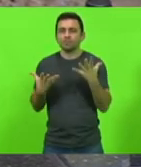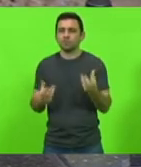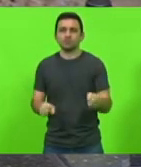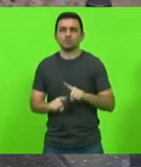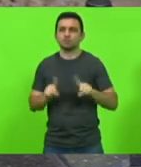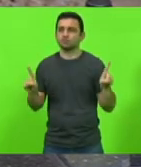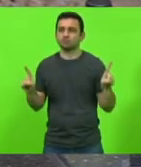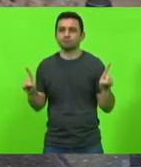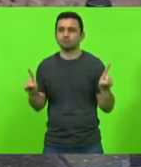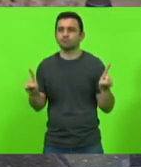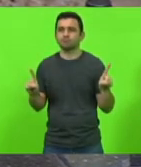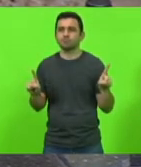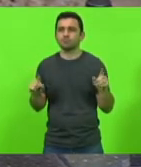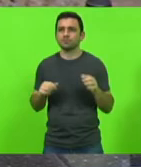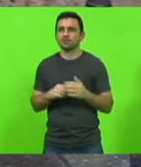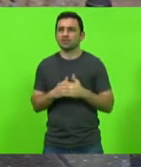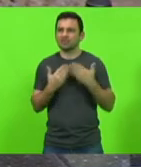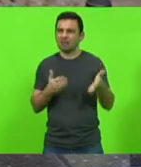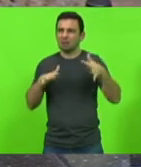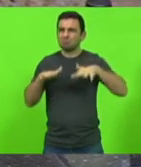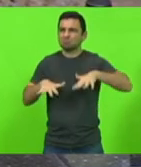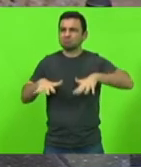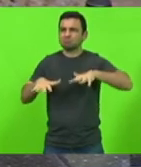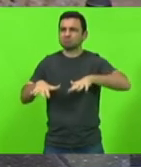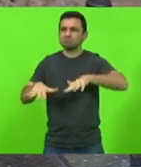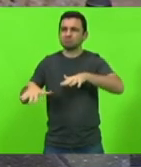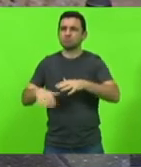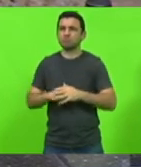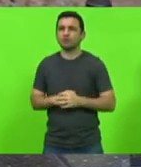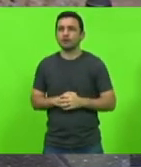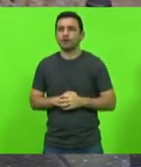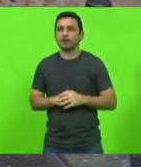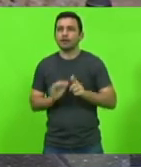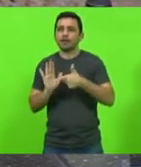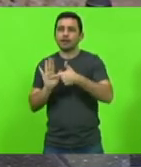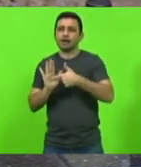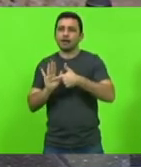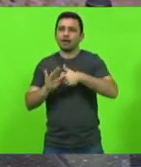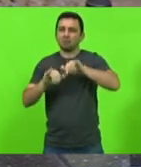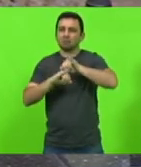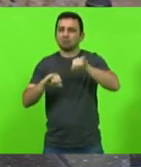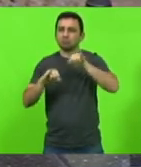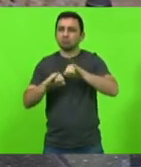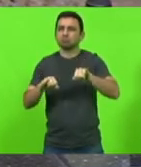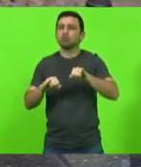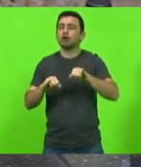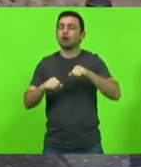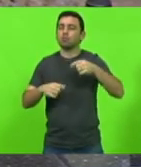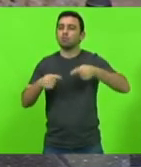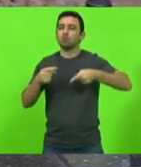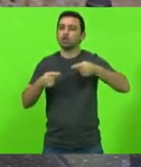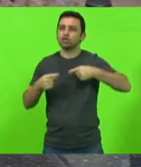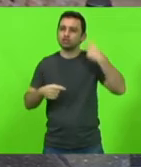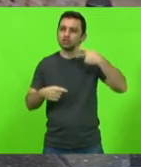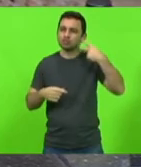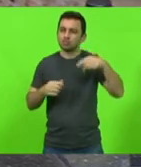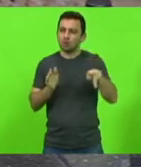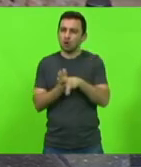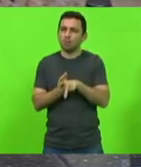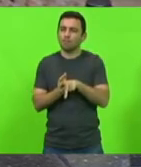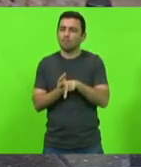absurdo isso aqui é militância é uma política em cima de uma pandemia desnecessário isso aqui